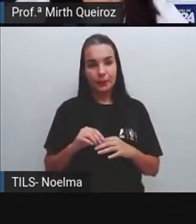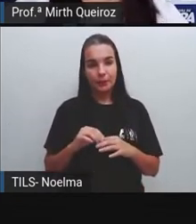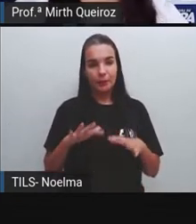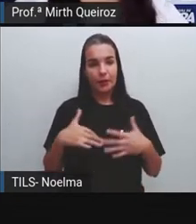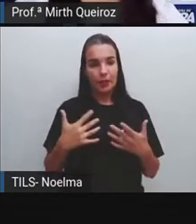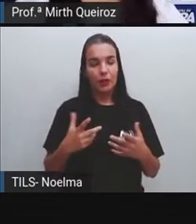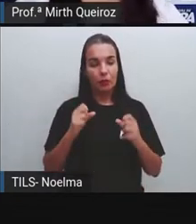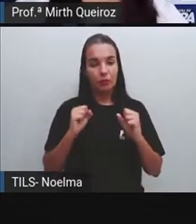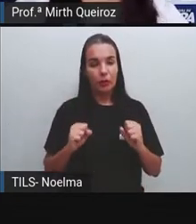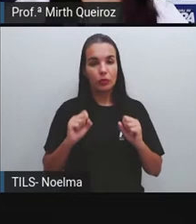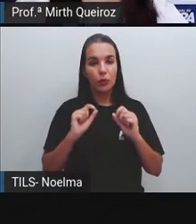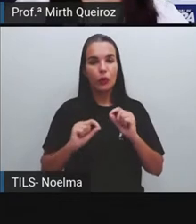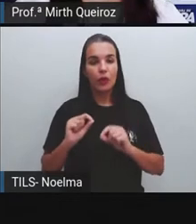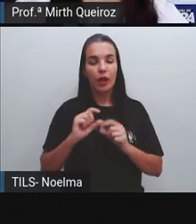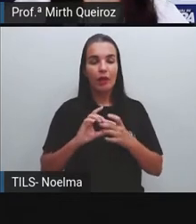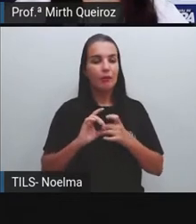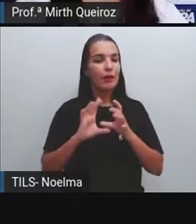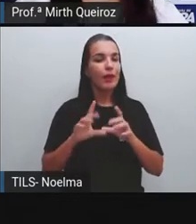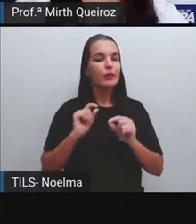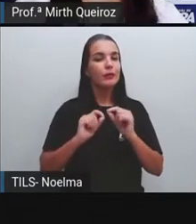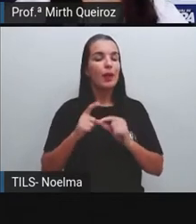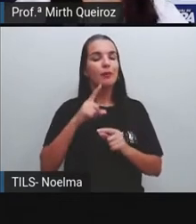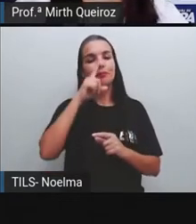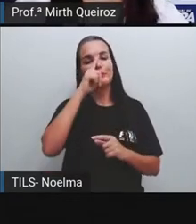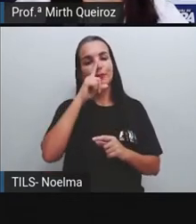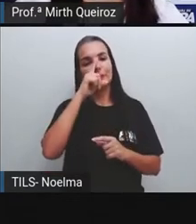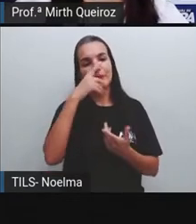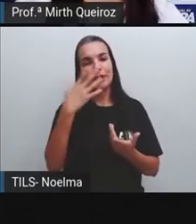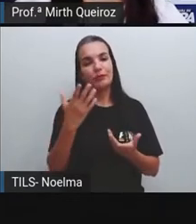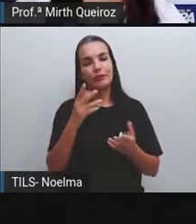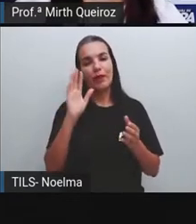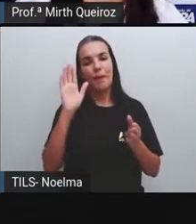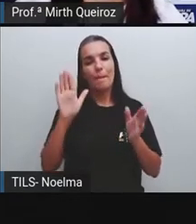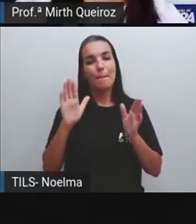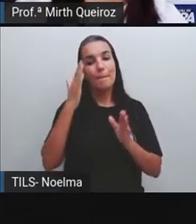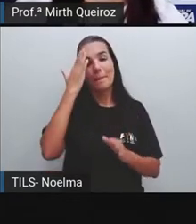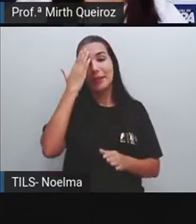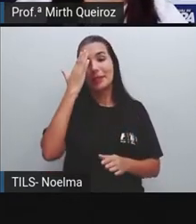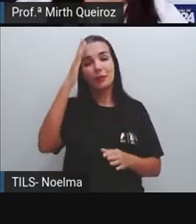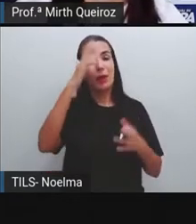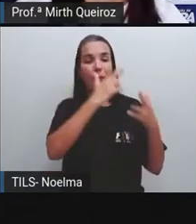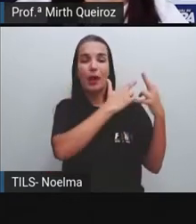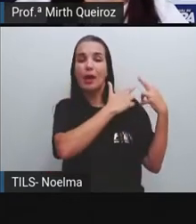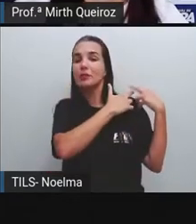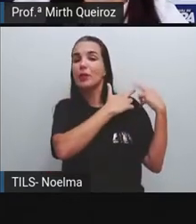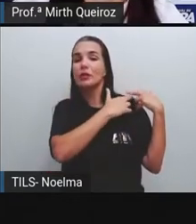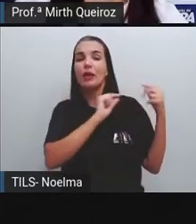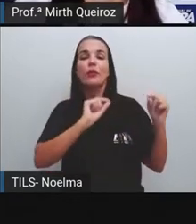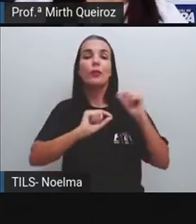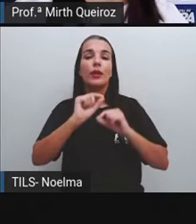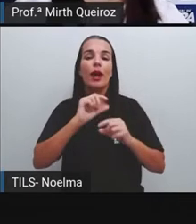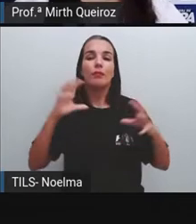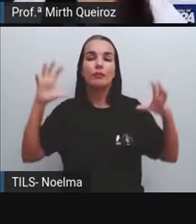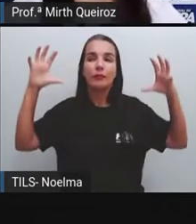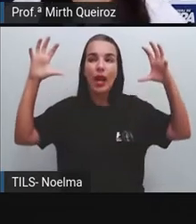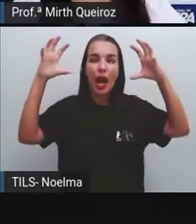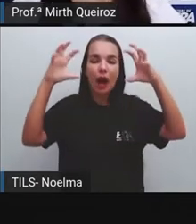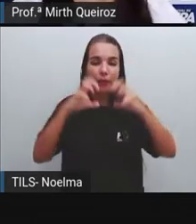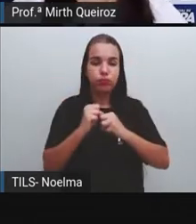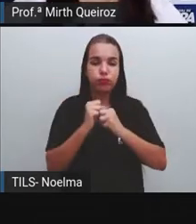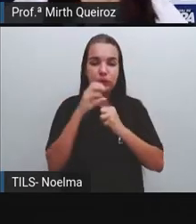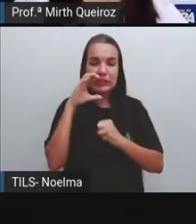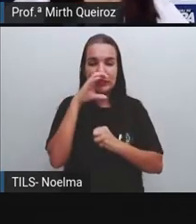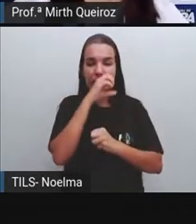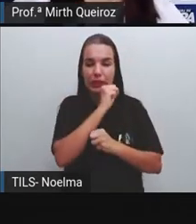é liberado esse dióxido de carbono. E esse dióxido de carbono, ele é o principal responsável aí pelo aquecimento global.